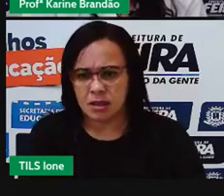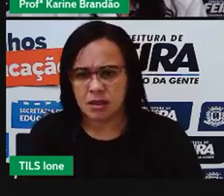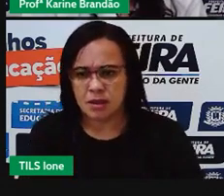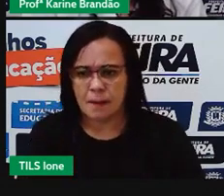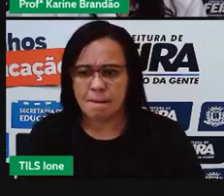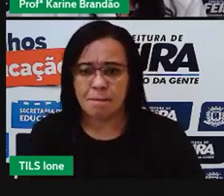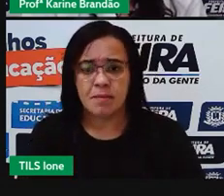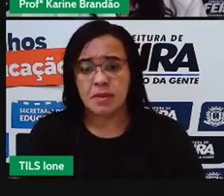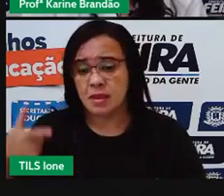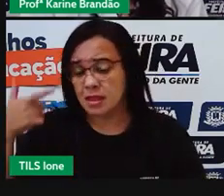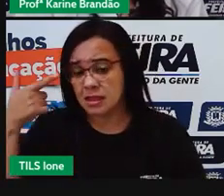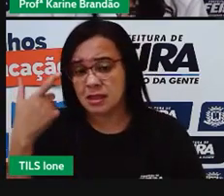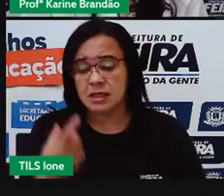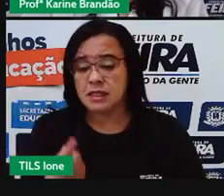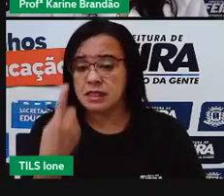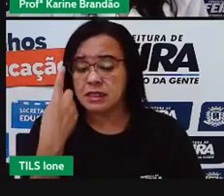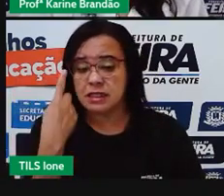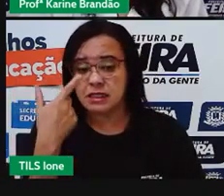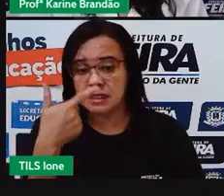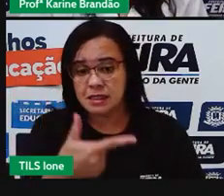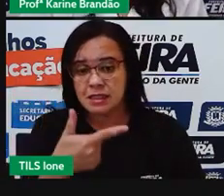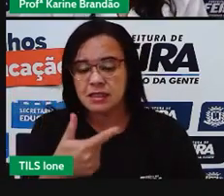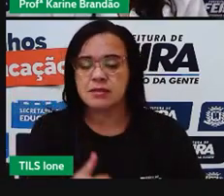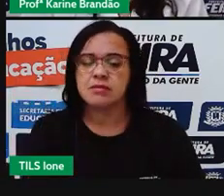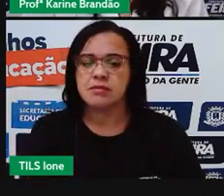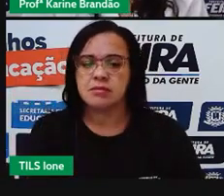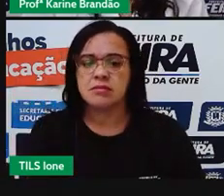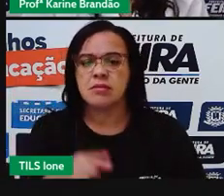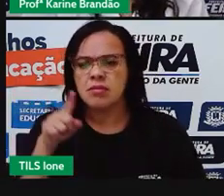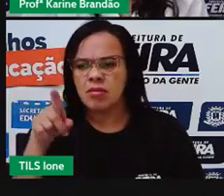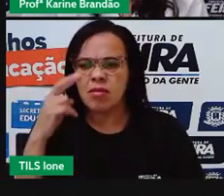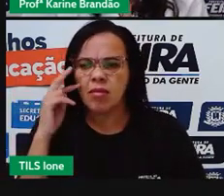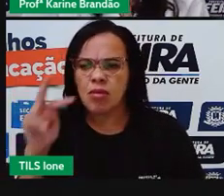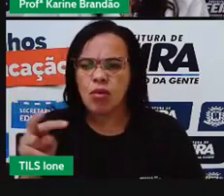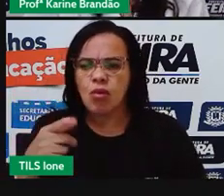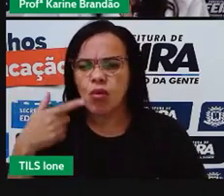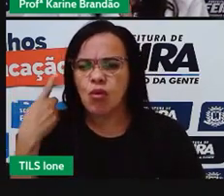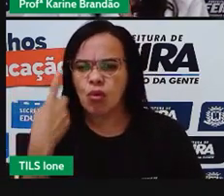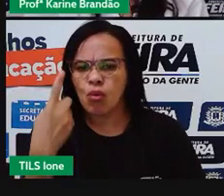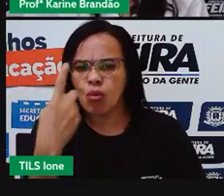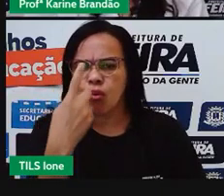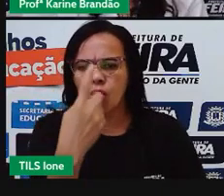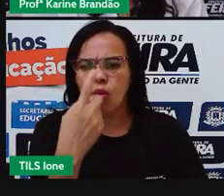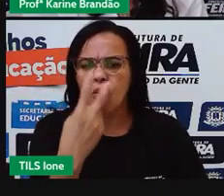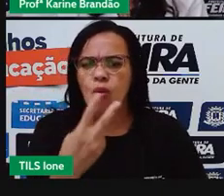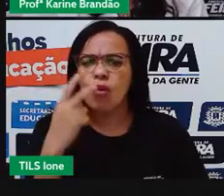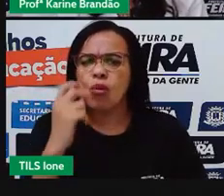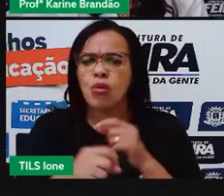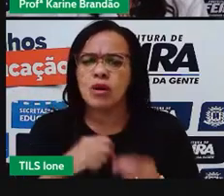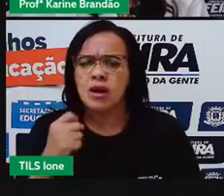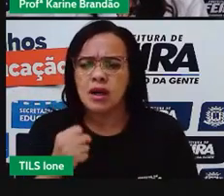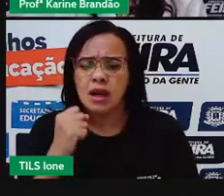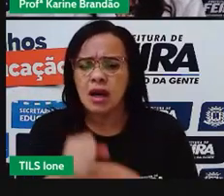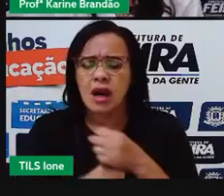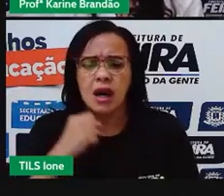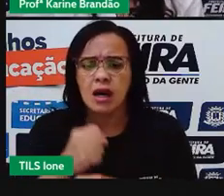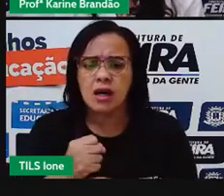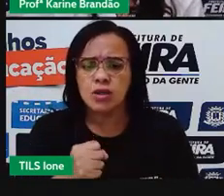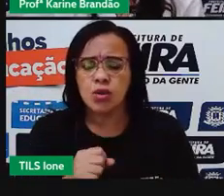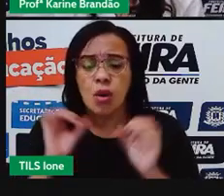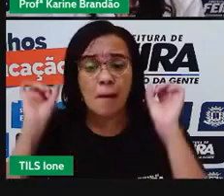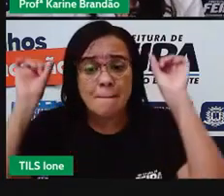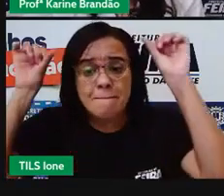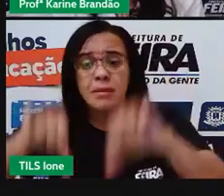Olha que interessante. Nós estamos passando por um momento de seca. E o que a seca impacta, pró? A seca